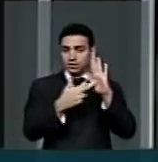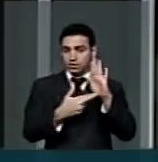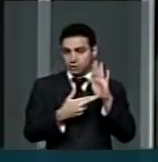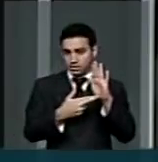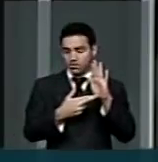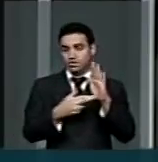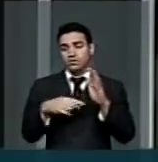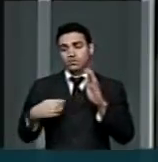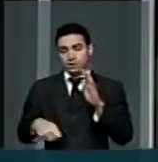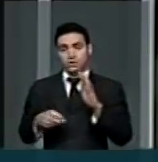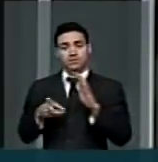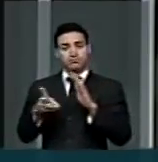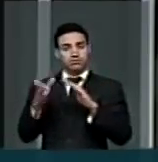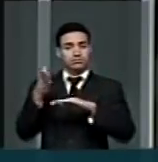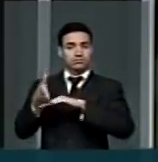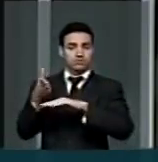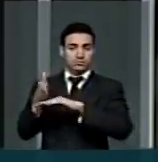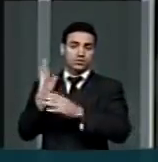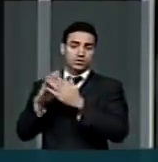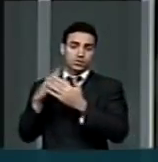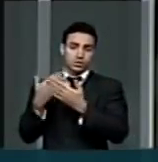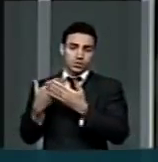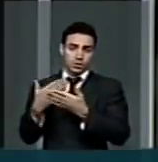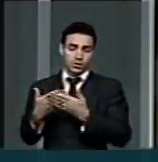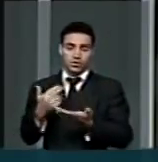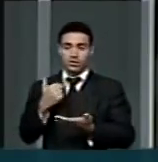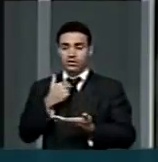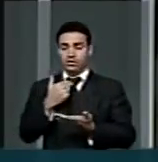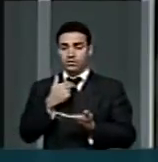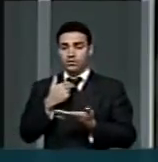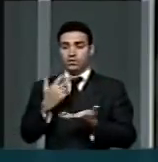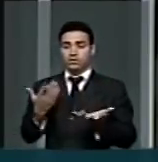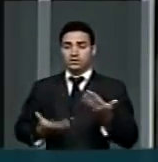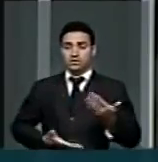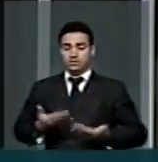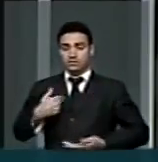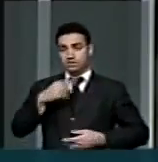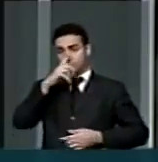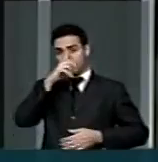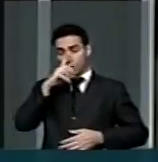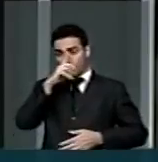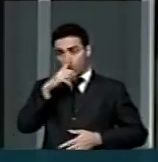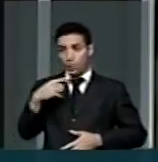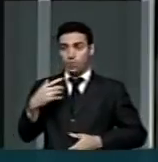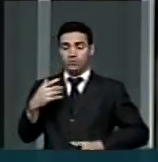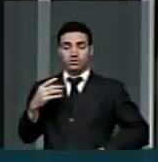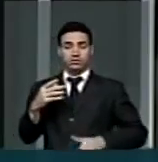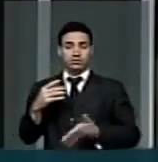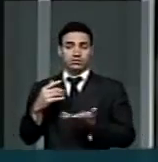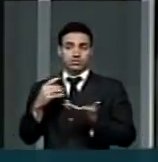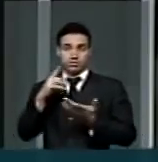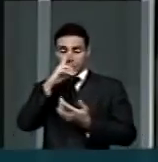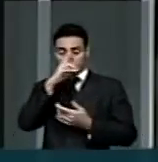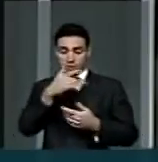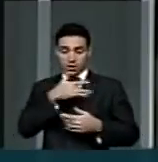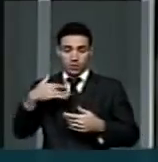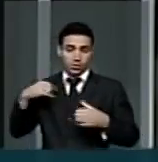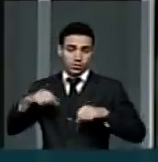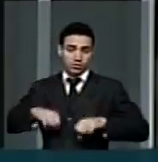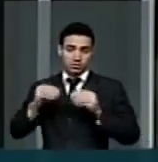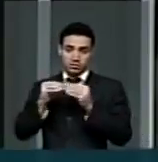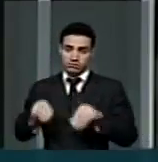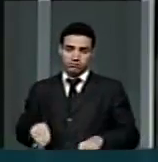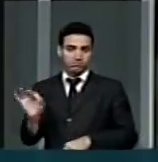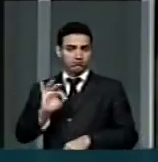matriculado em ensino regular, não pode trabalhar em serviço perigoso, penoso, insalubre, que tem a